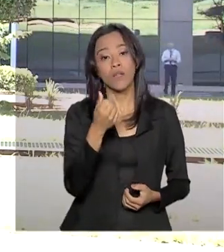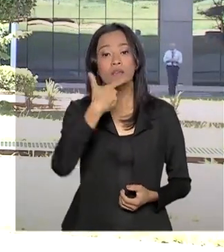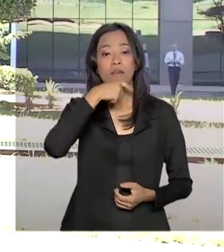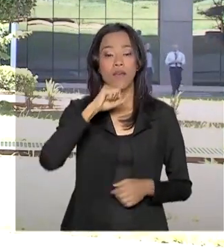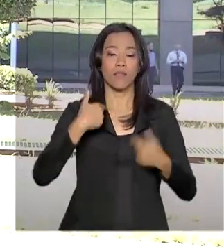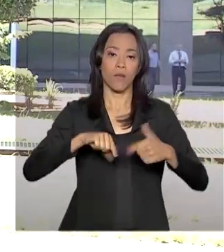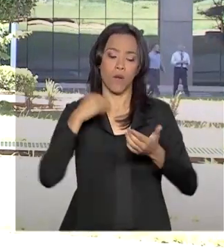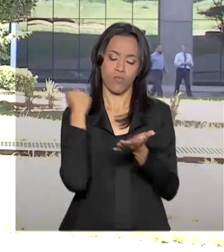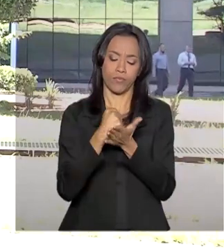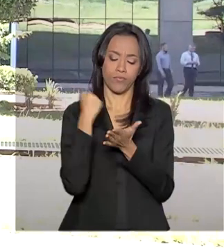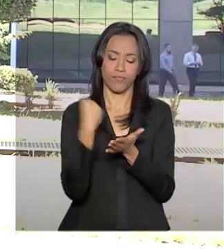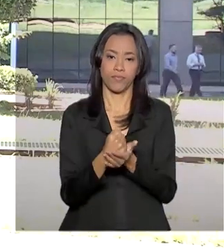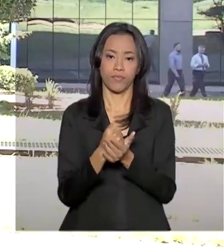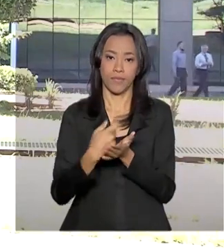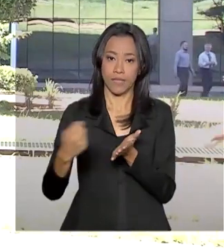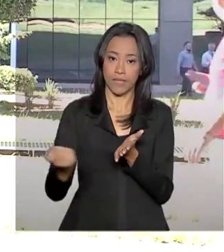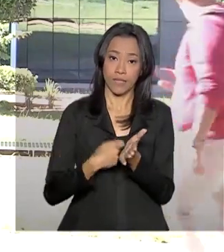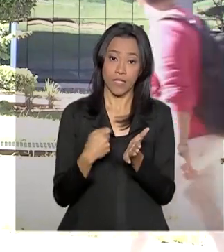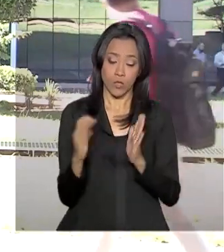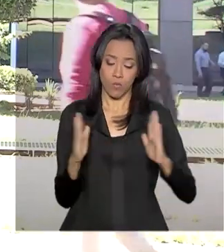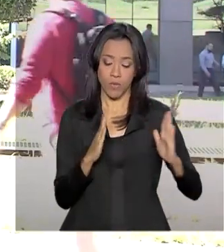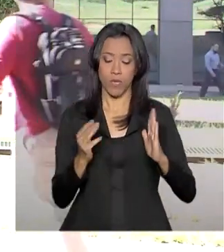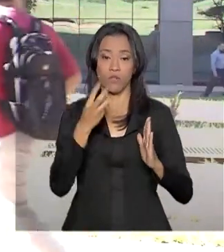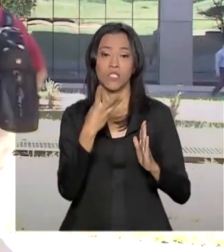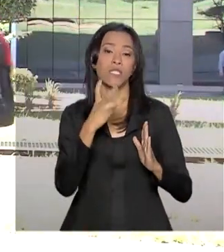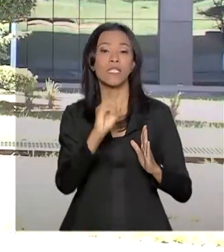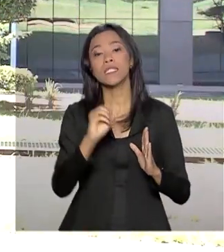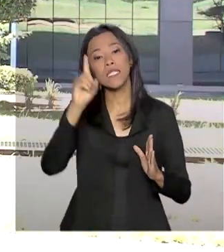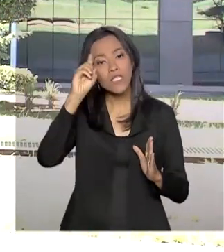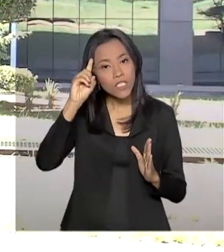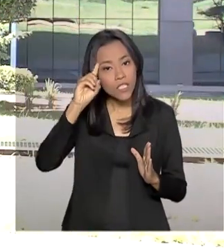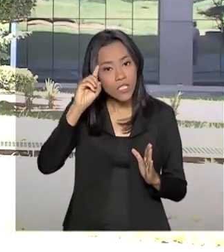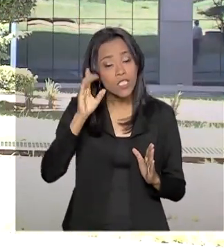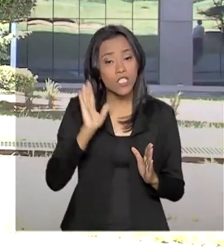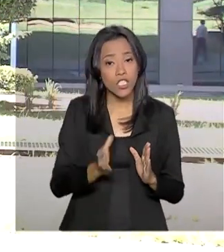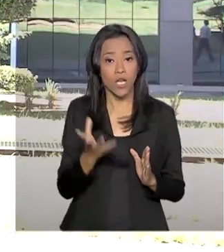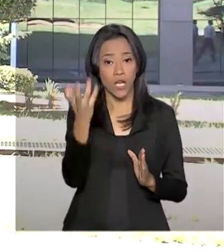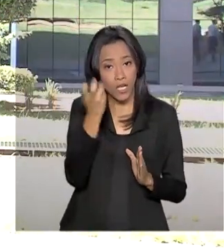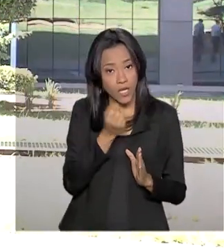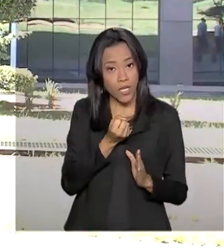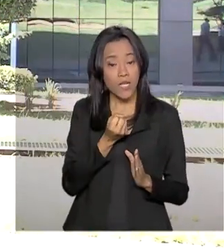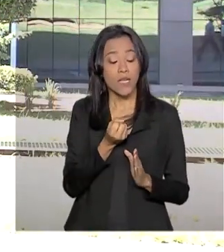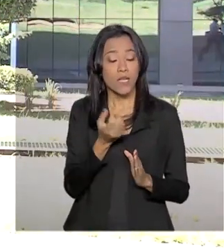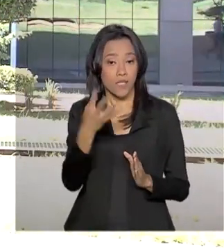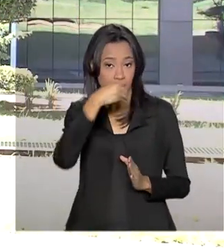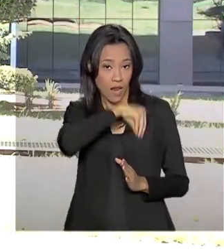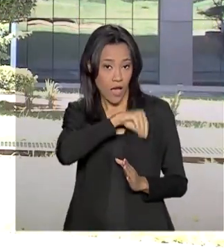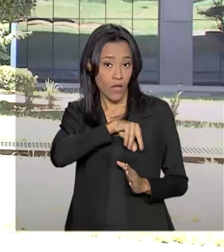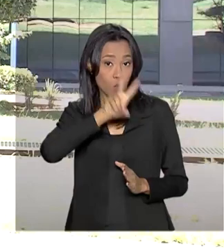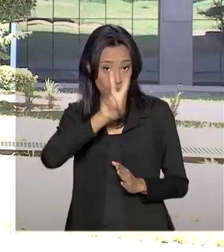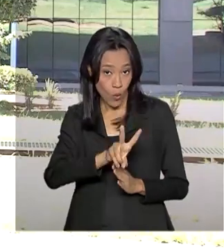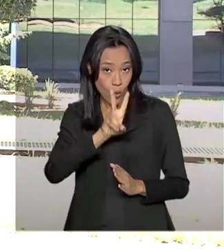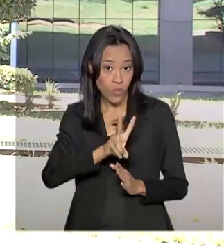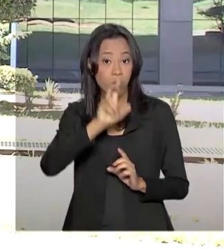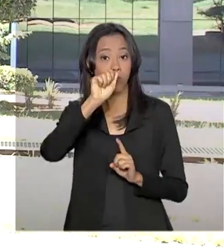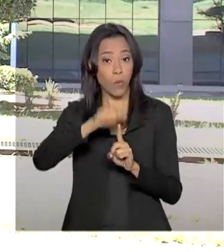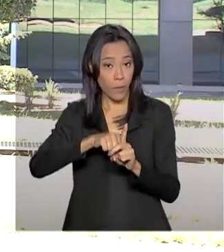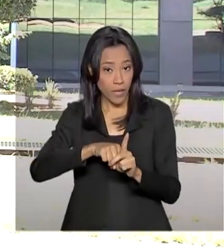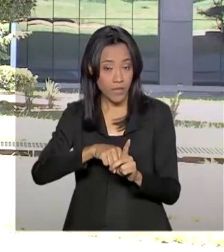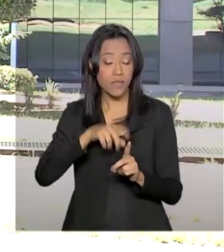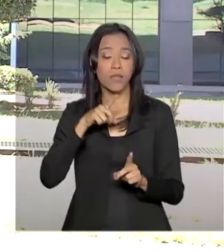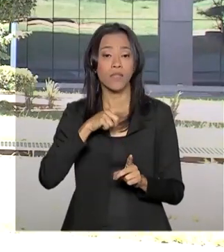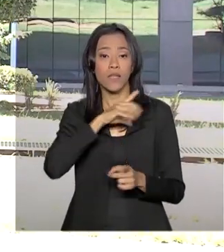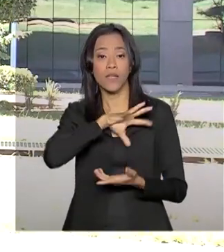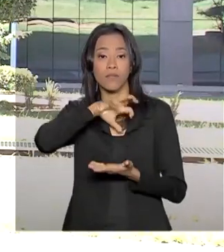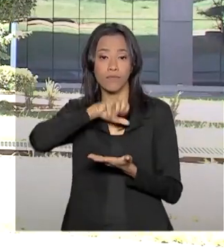carteira assinada por pelo menos 30 dias no ano base, ganhou no máximo dois salários mínimos por mês e está inscrito